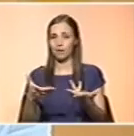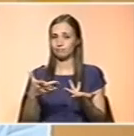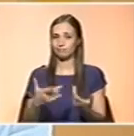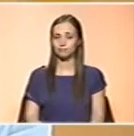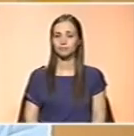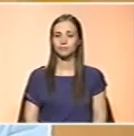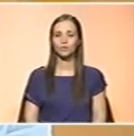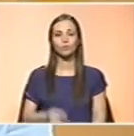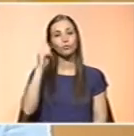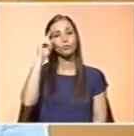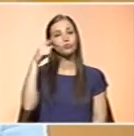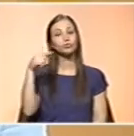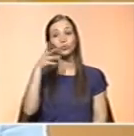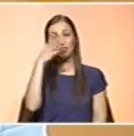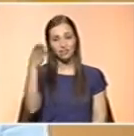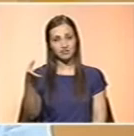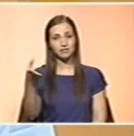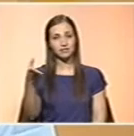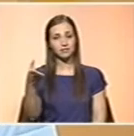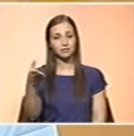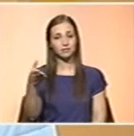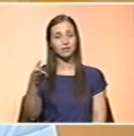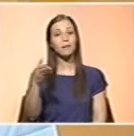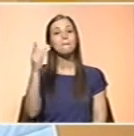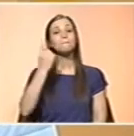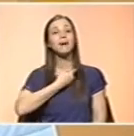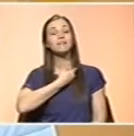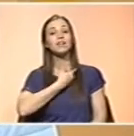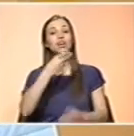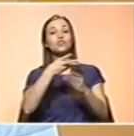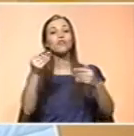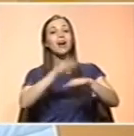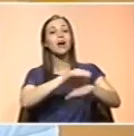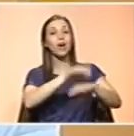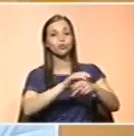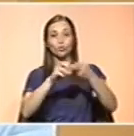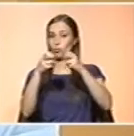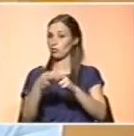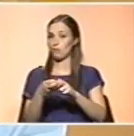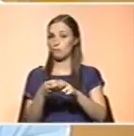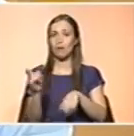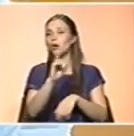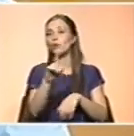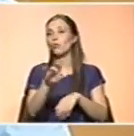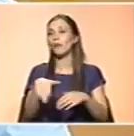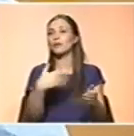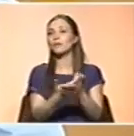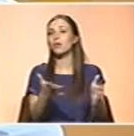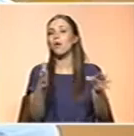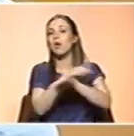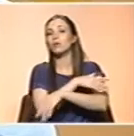o professor Guerra disse muito bem, temos que atacar a causa do problema e não tentar mitigá-la com um